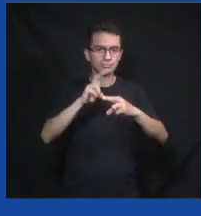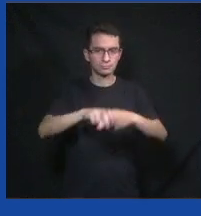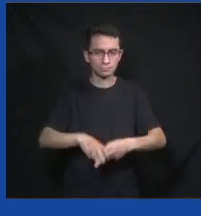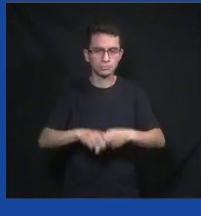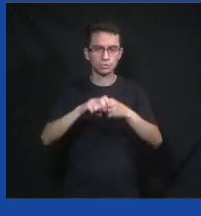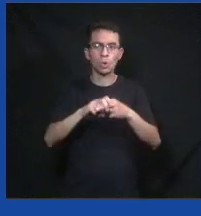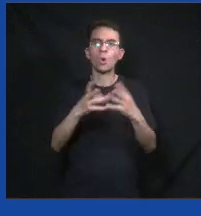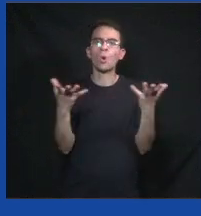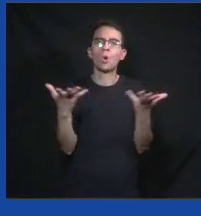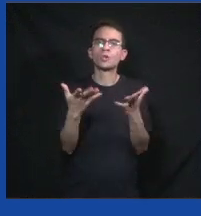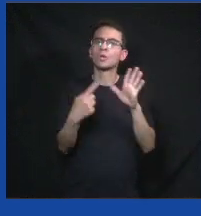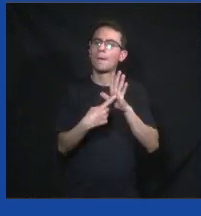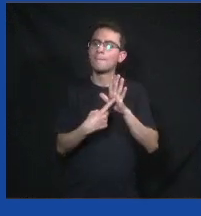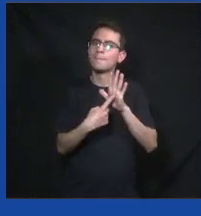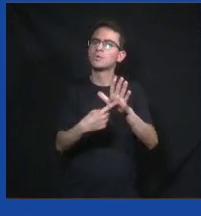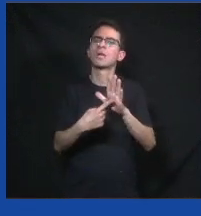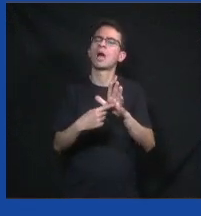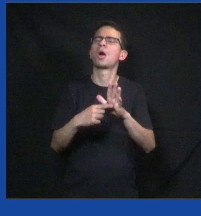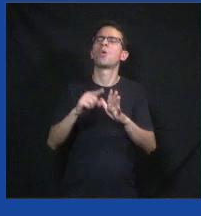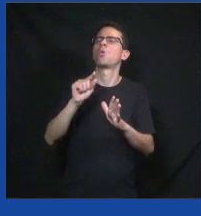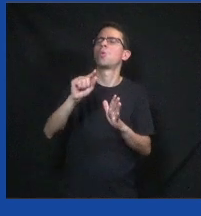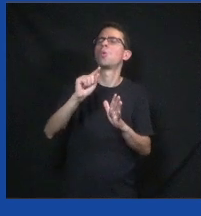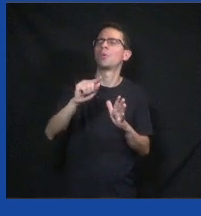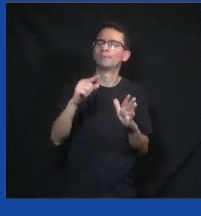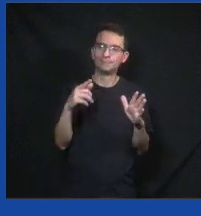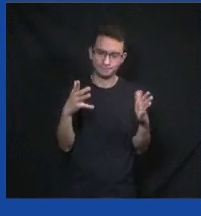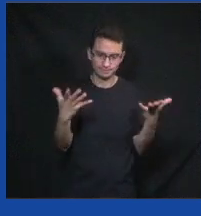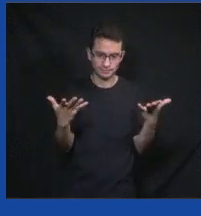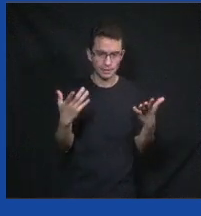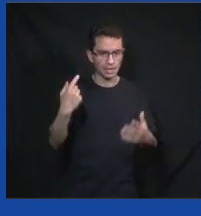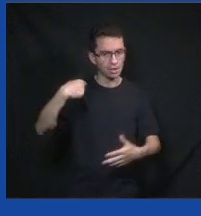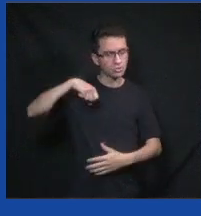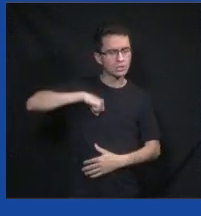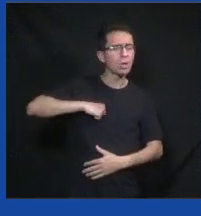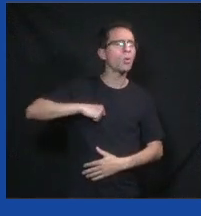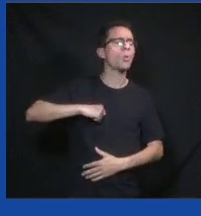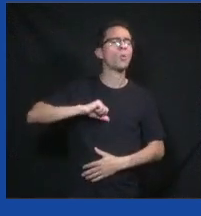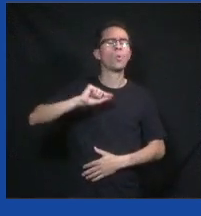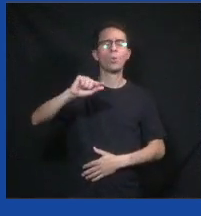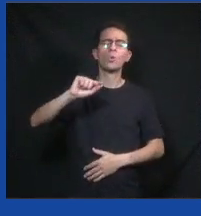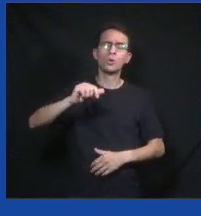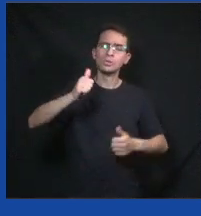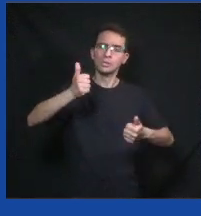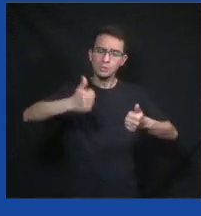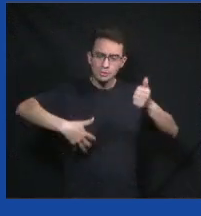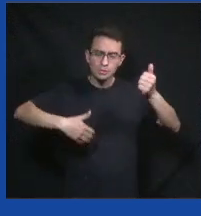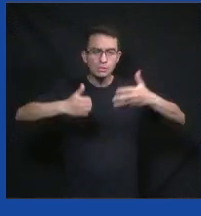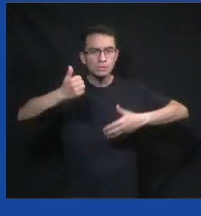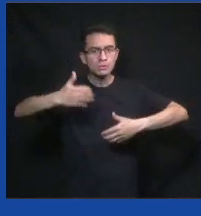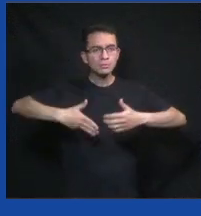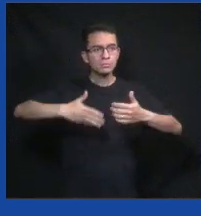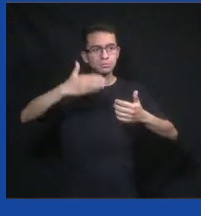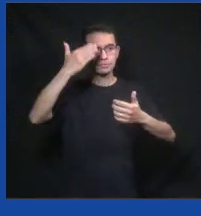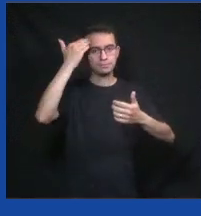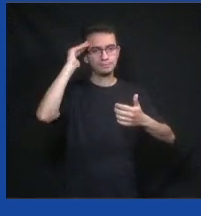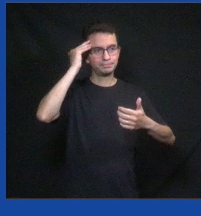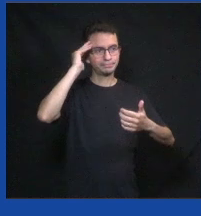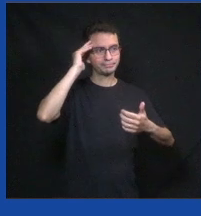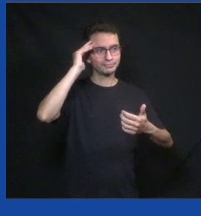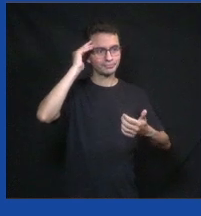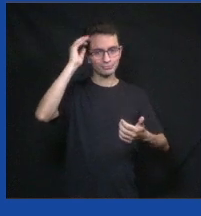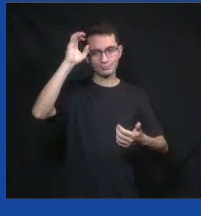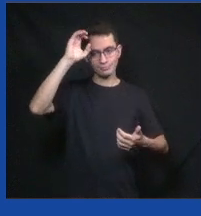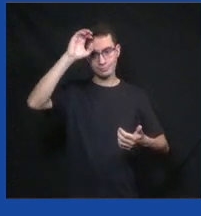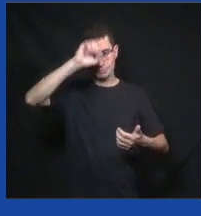para falar para vocês um pouco sobre quem eu sou, um pouco da trajetória do Collab em si, como a gente tem trabalhado com